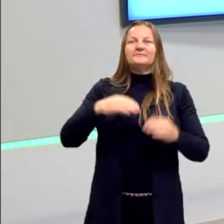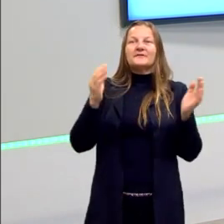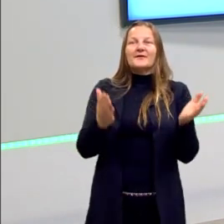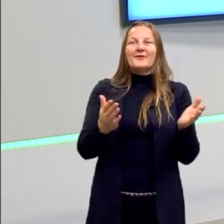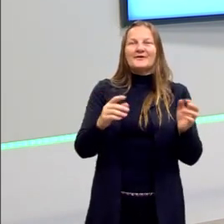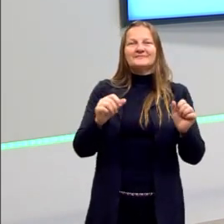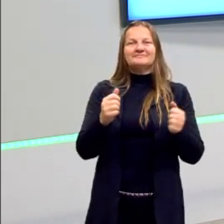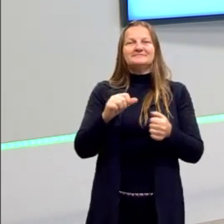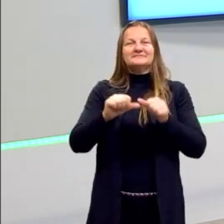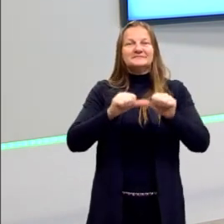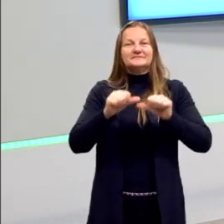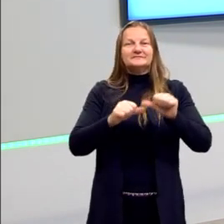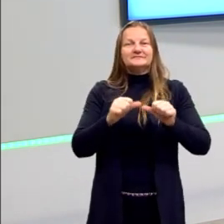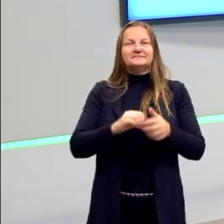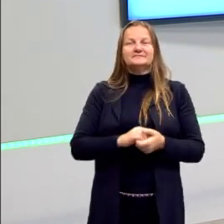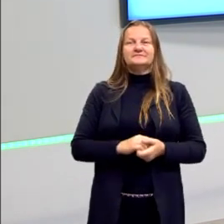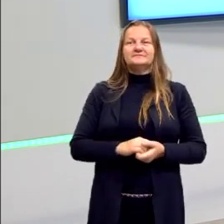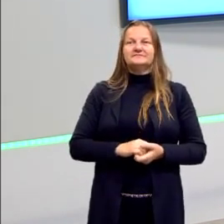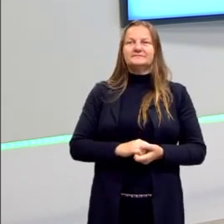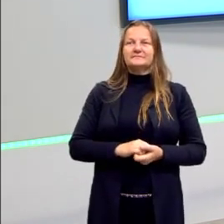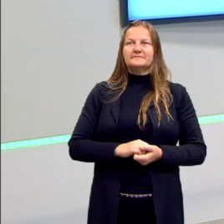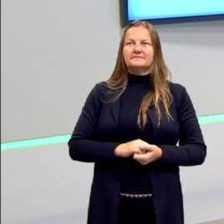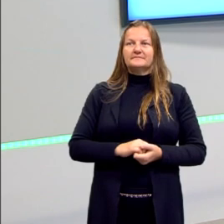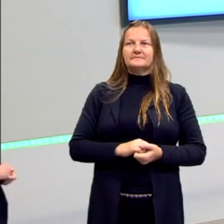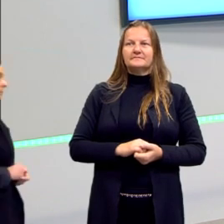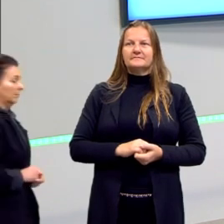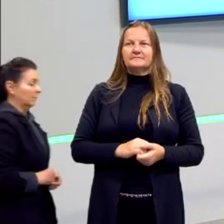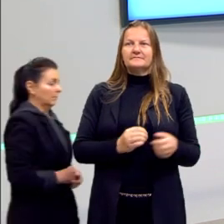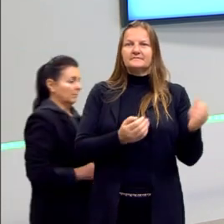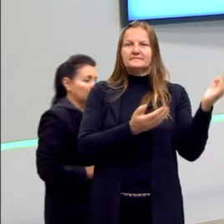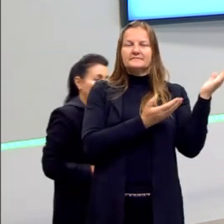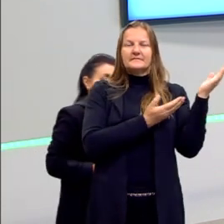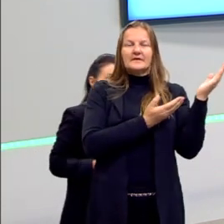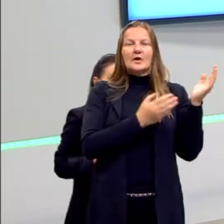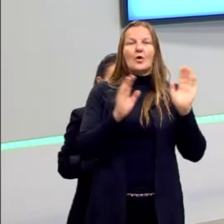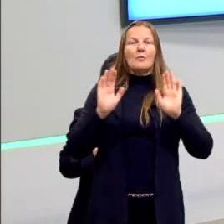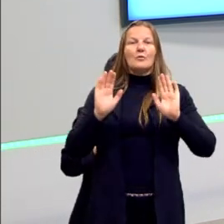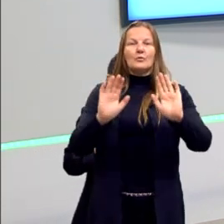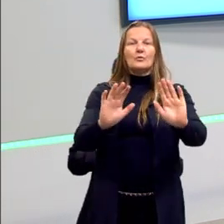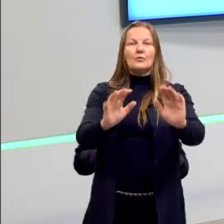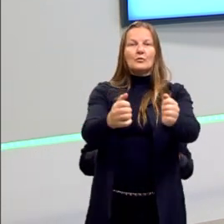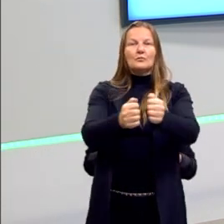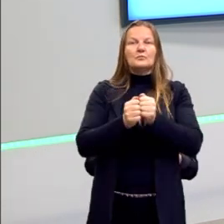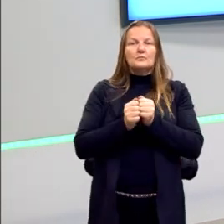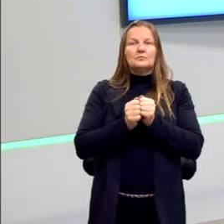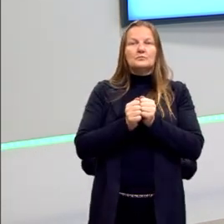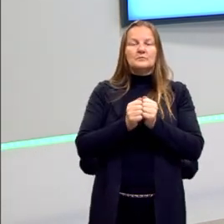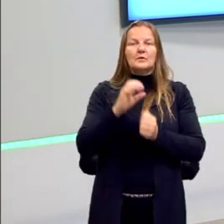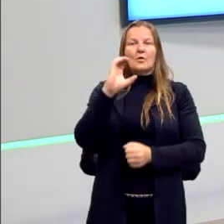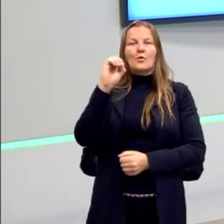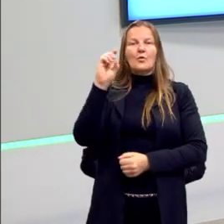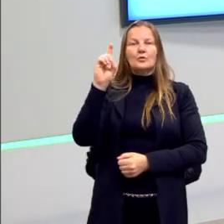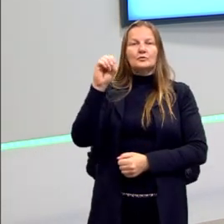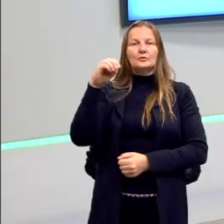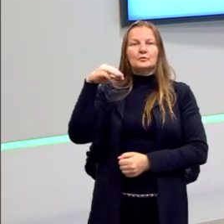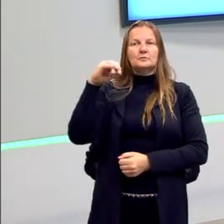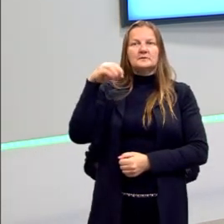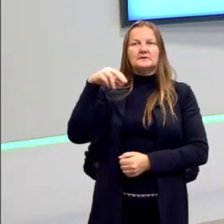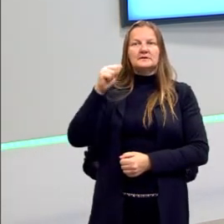então, vem a codominância. Codominância é o gene que expressa sua característica